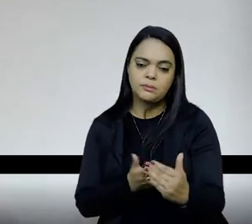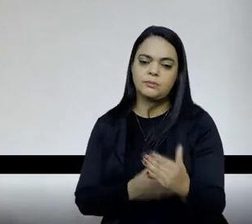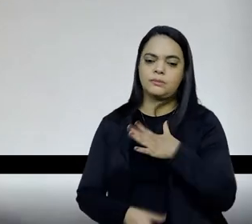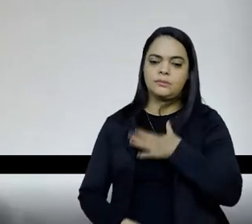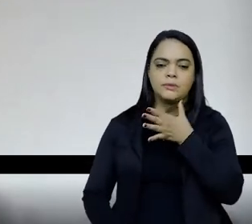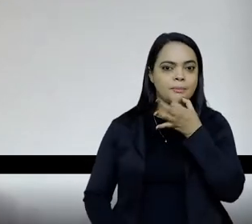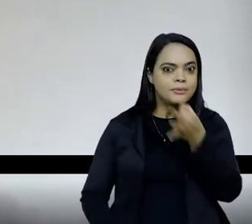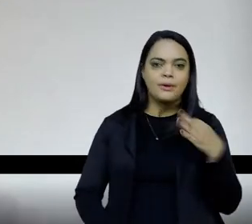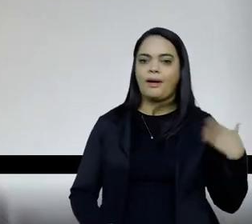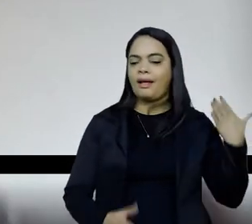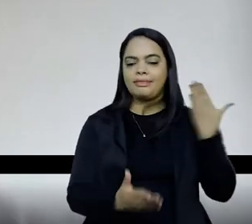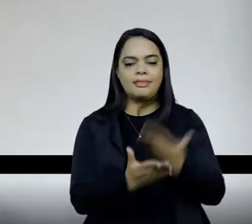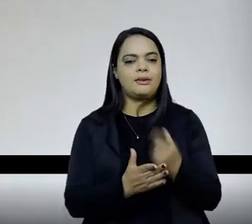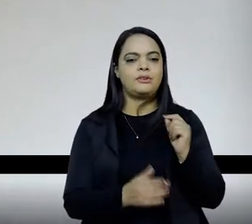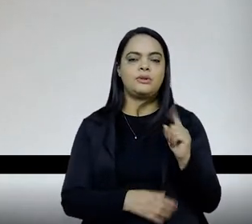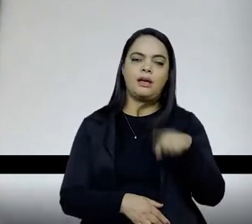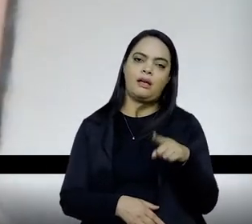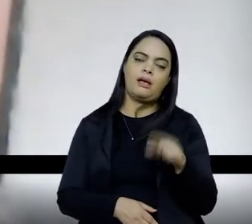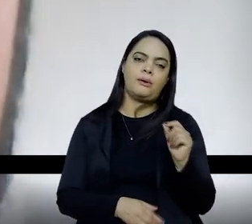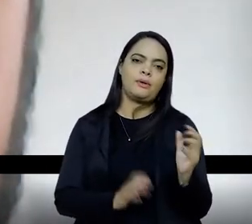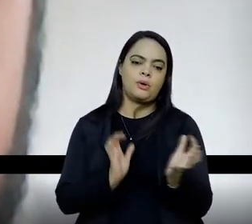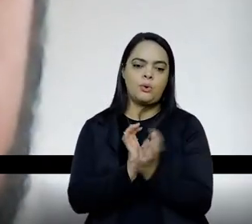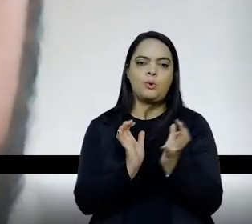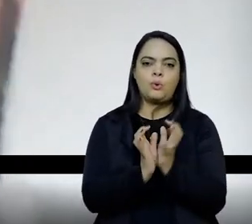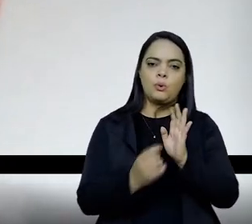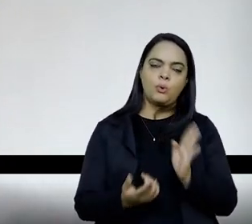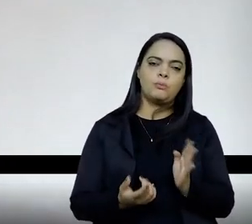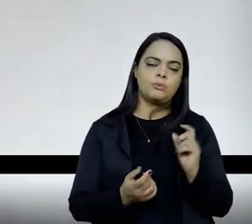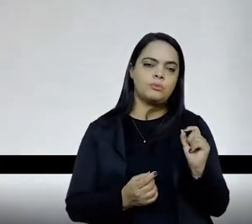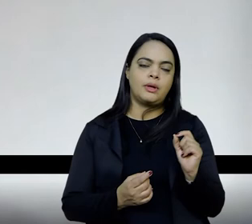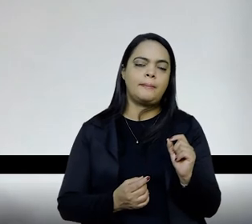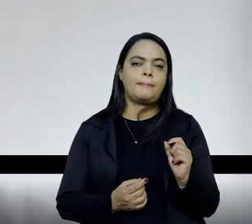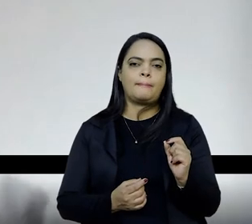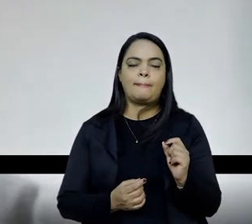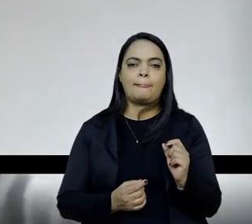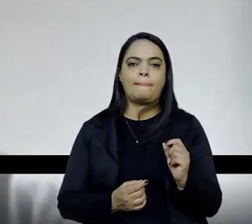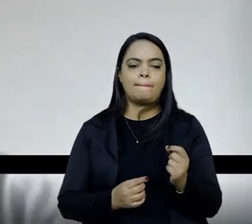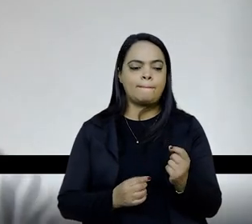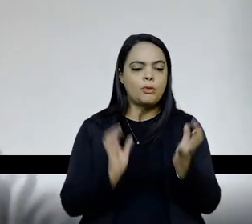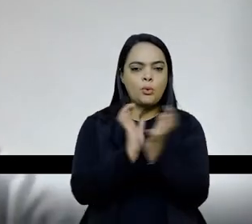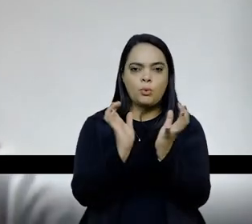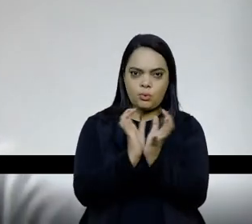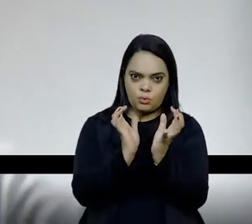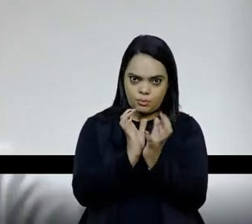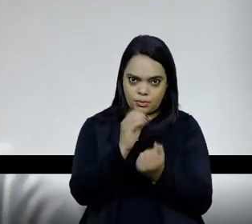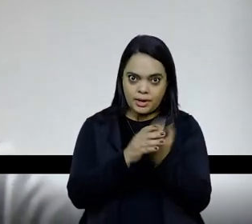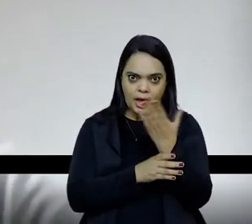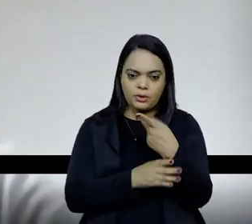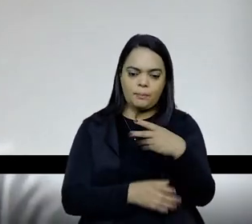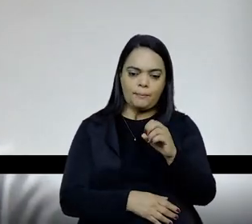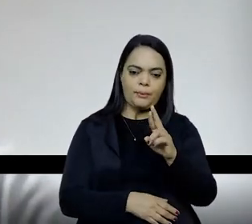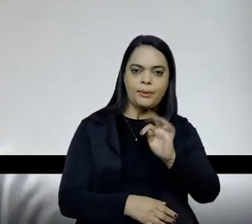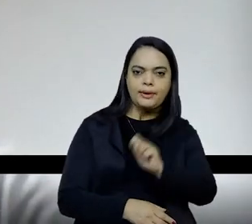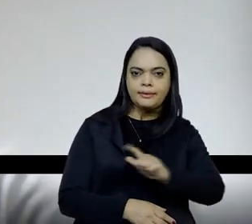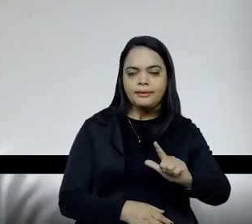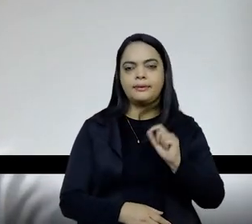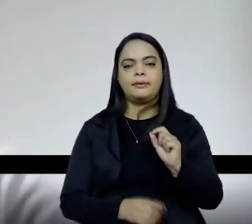forma, até hoje, é a configuração desse grupo que mostra isso, né, a configuração do grupo do portal mostra, a autoria